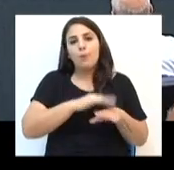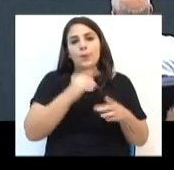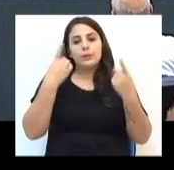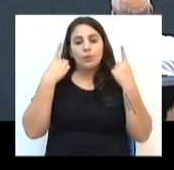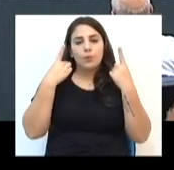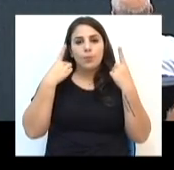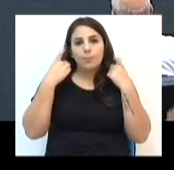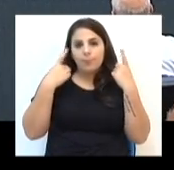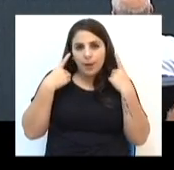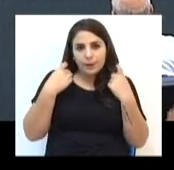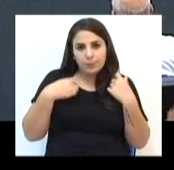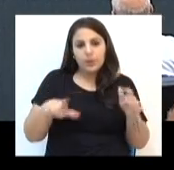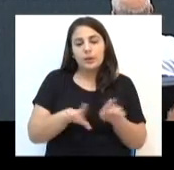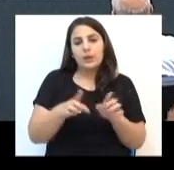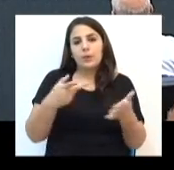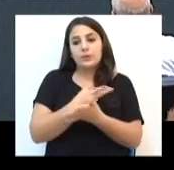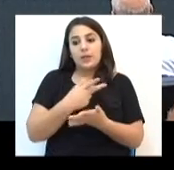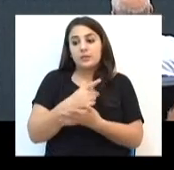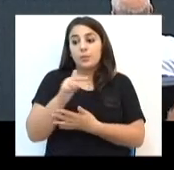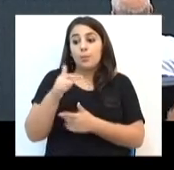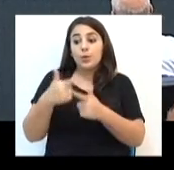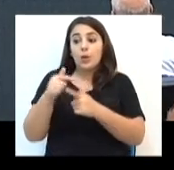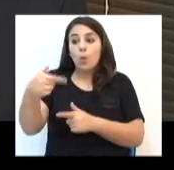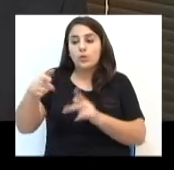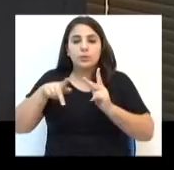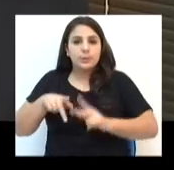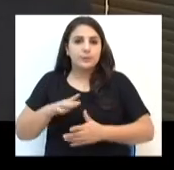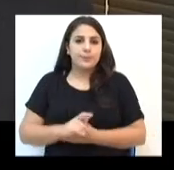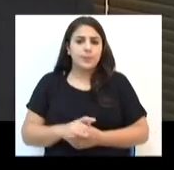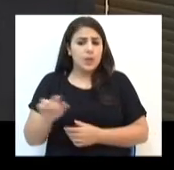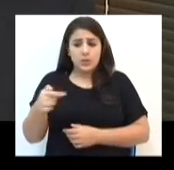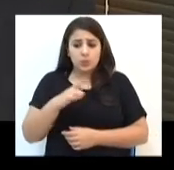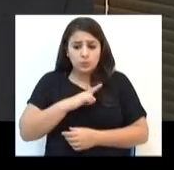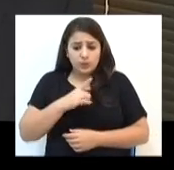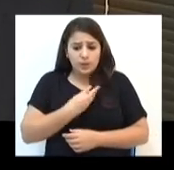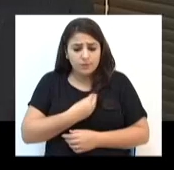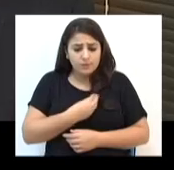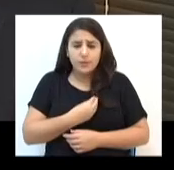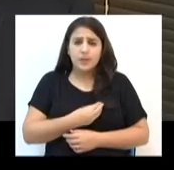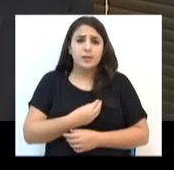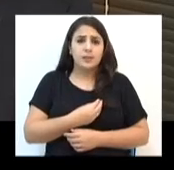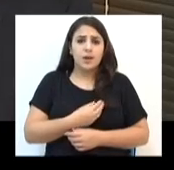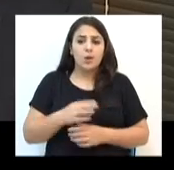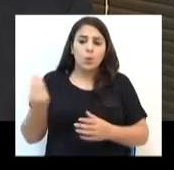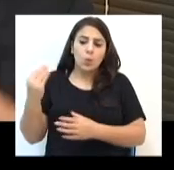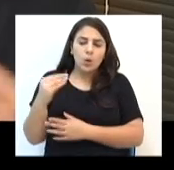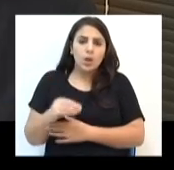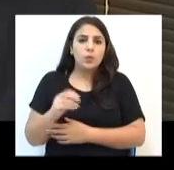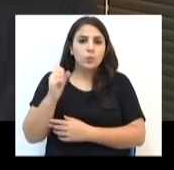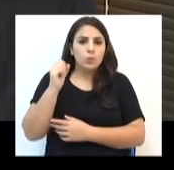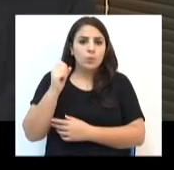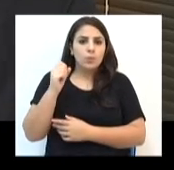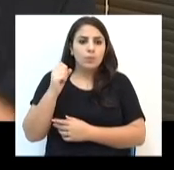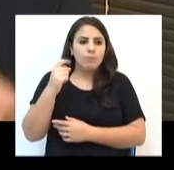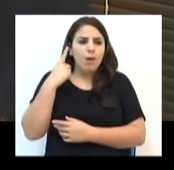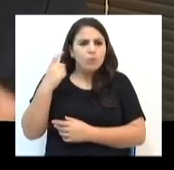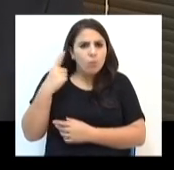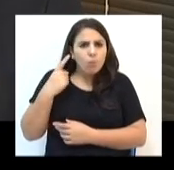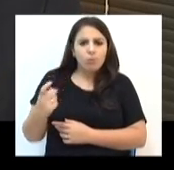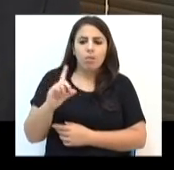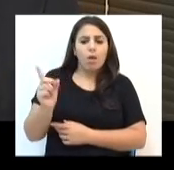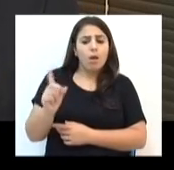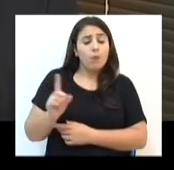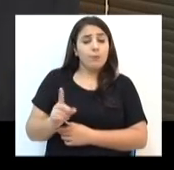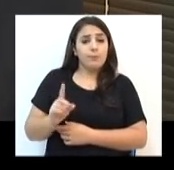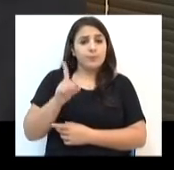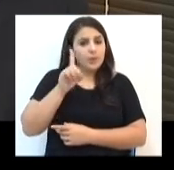pelo barulho provocado por outras pessoas. Eles não estão ali colocando som alto, bebedeira, são moradores. E esses